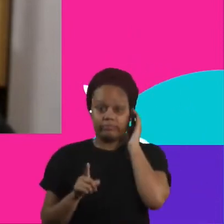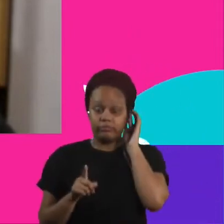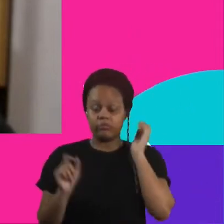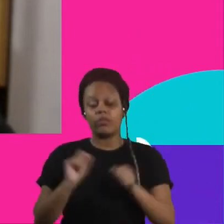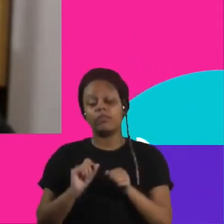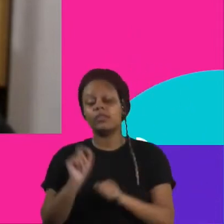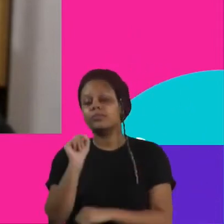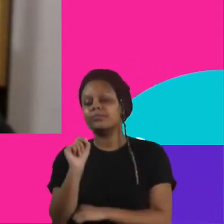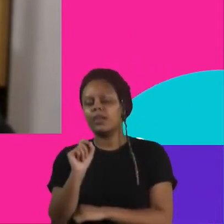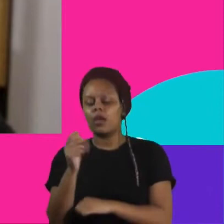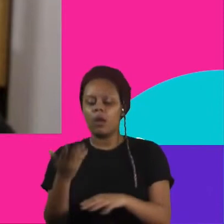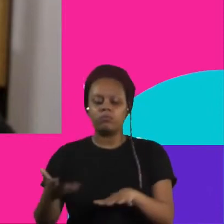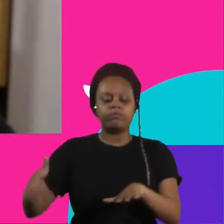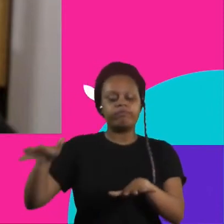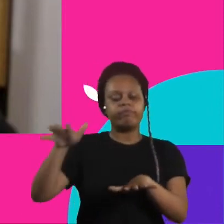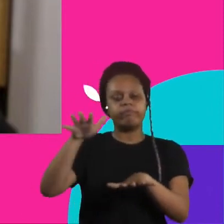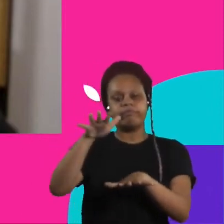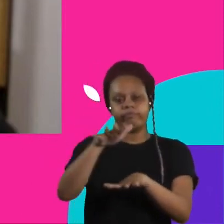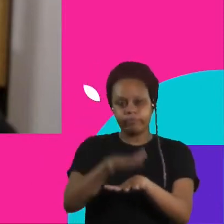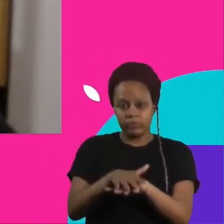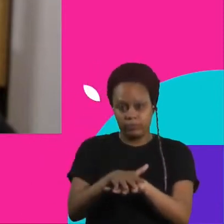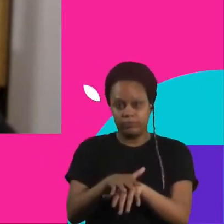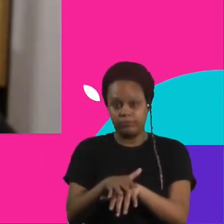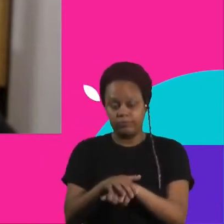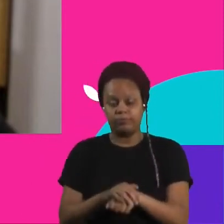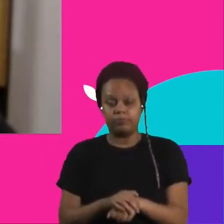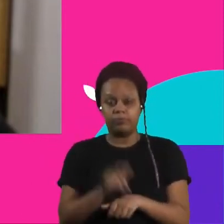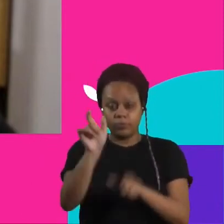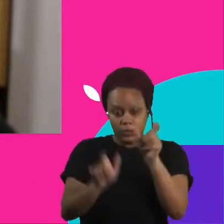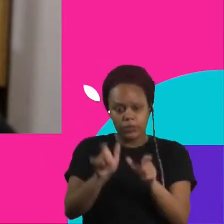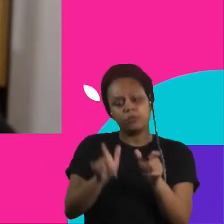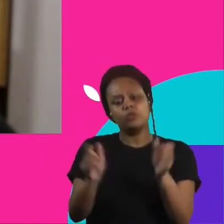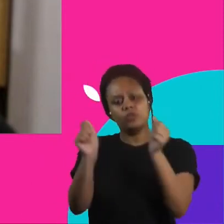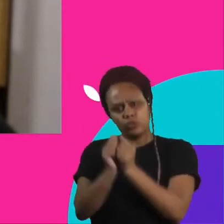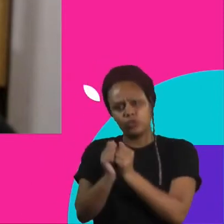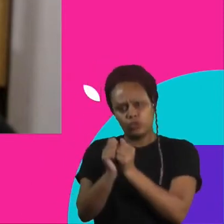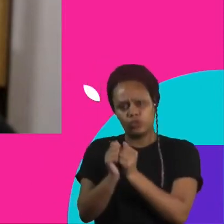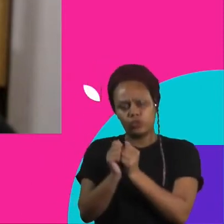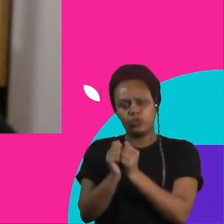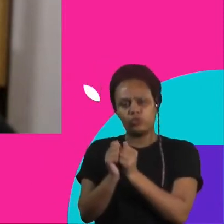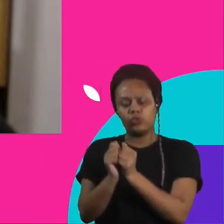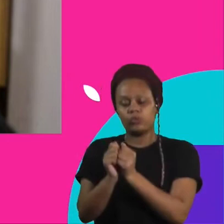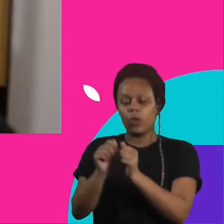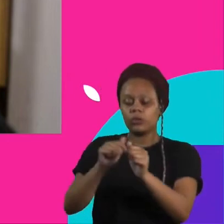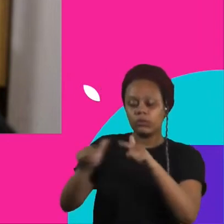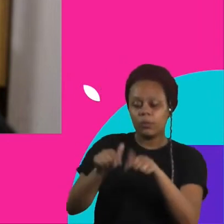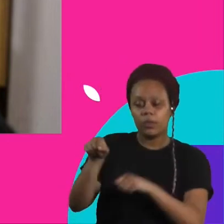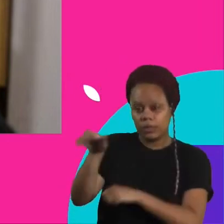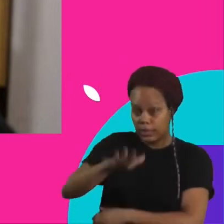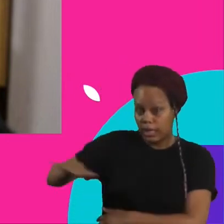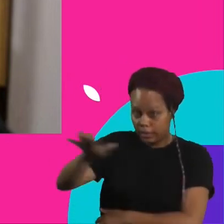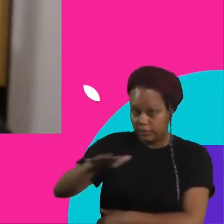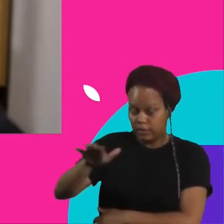dos programadores, com as servidoras dessa área de alimentação